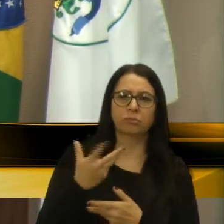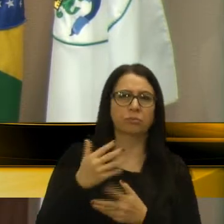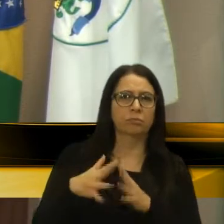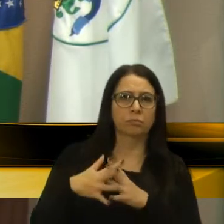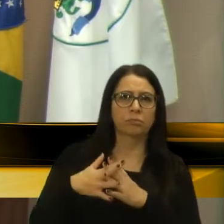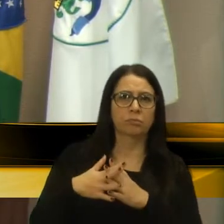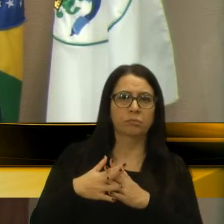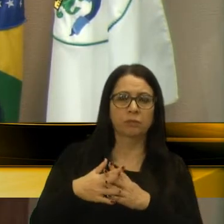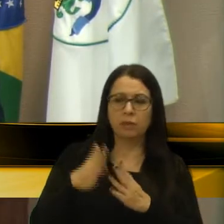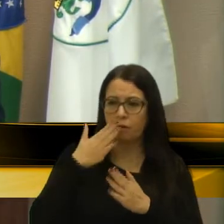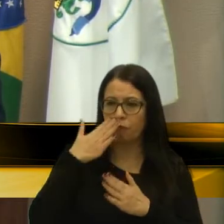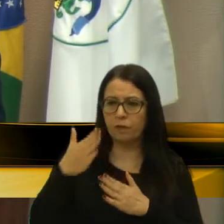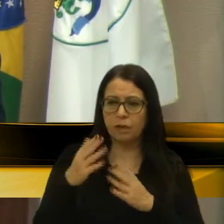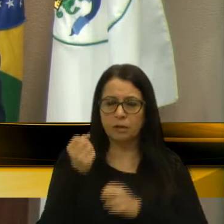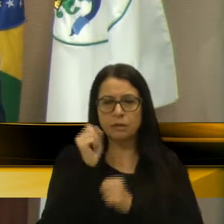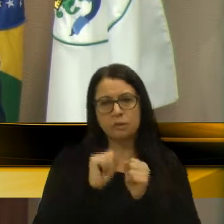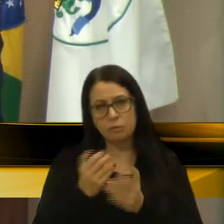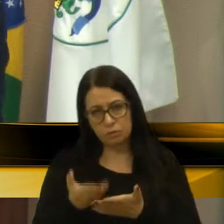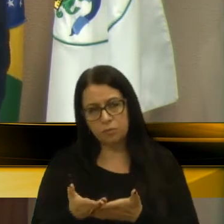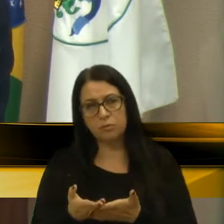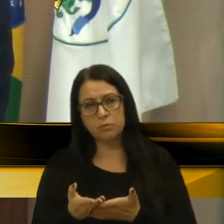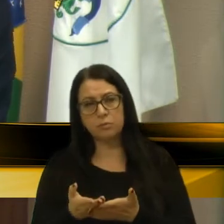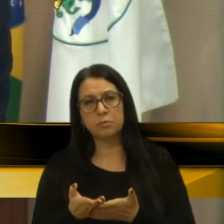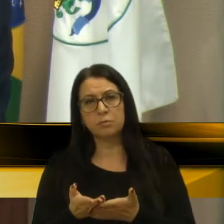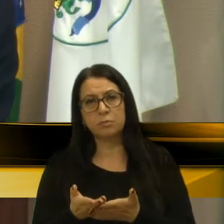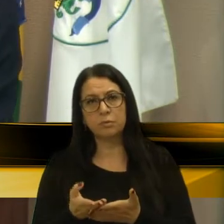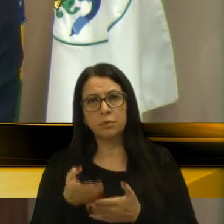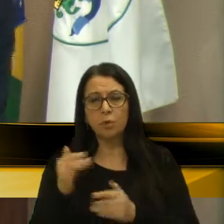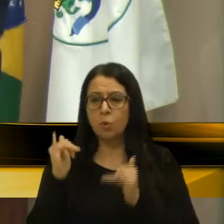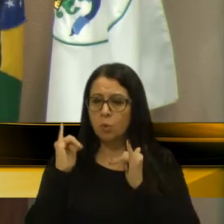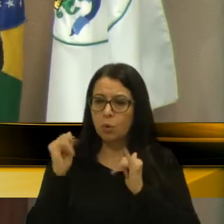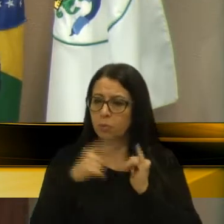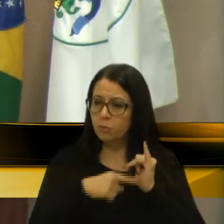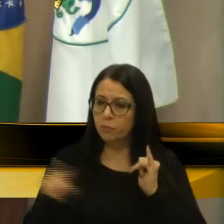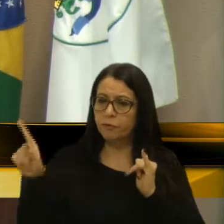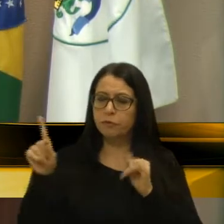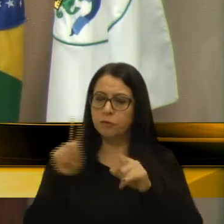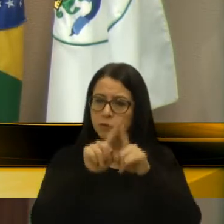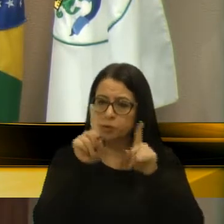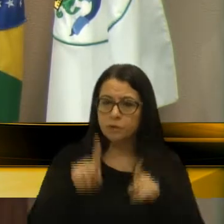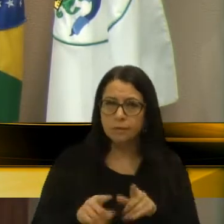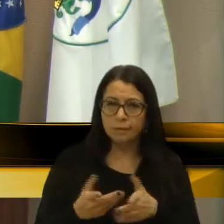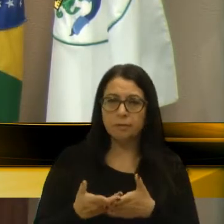dessas indústrias. Passa ônibus que entrega os funcionários